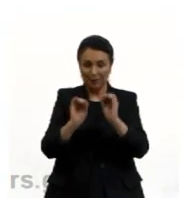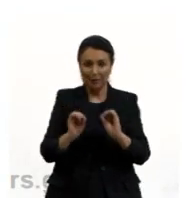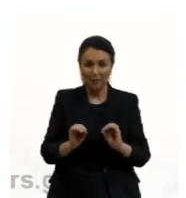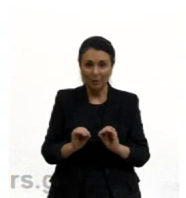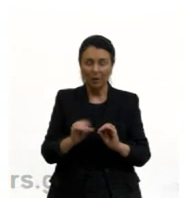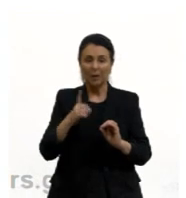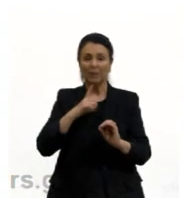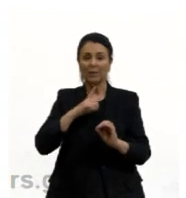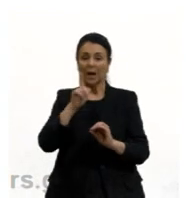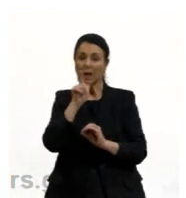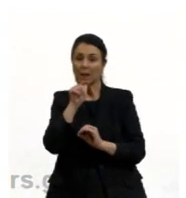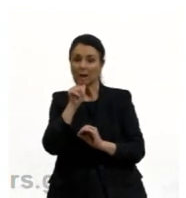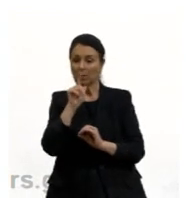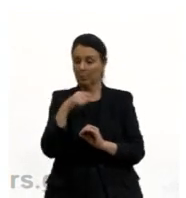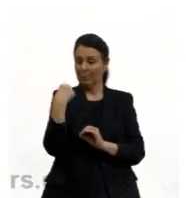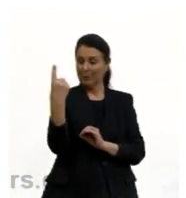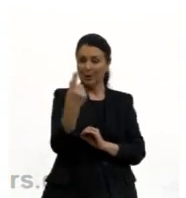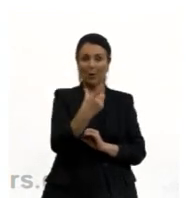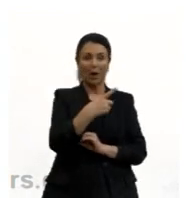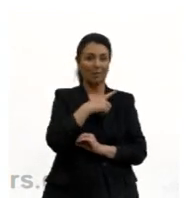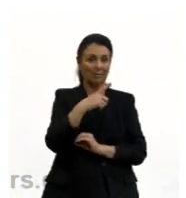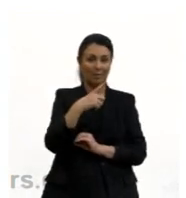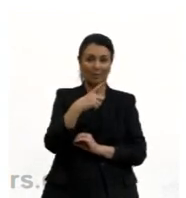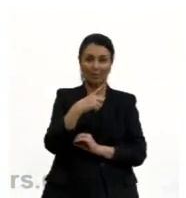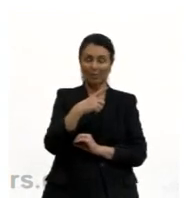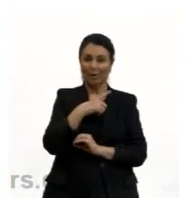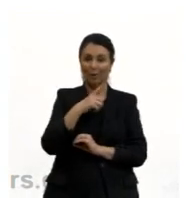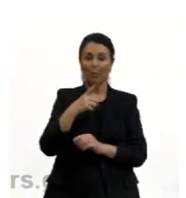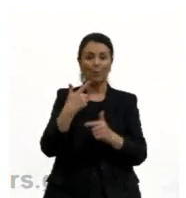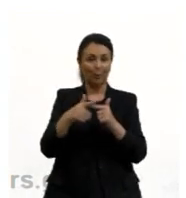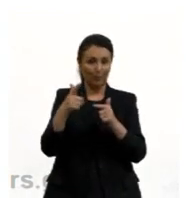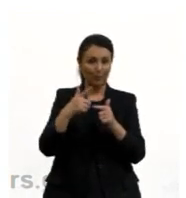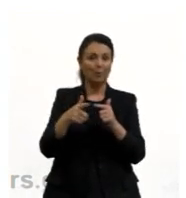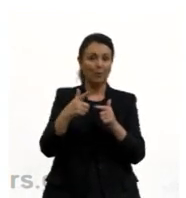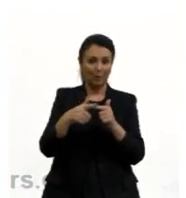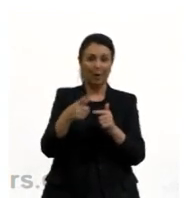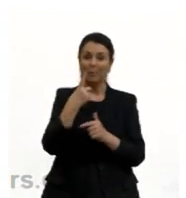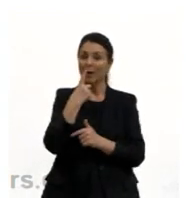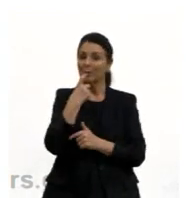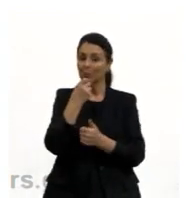não sofremos, né, não temos nenhum risco aí de ter algum mal súbito.